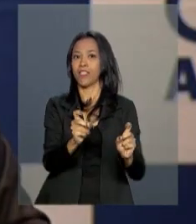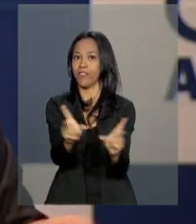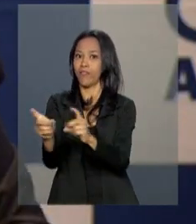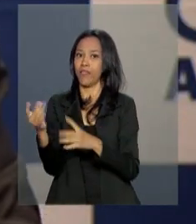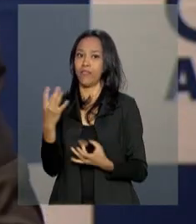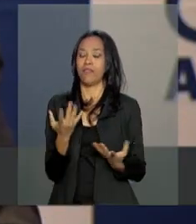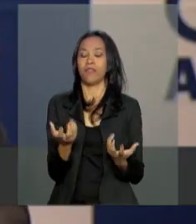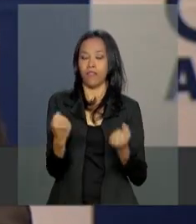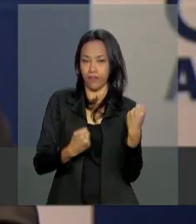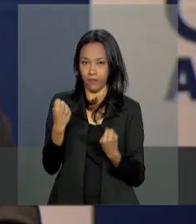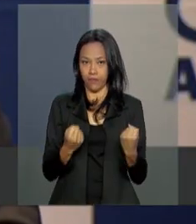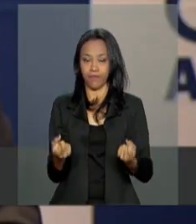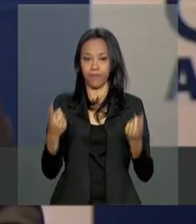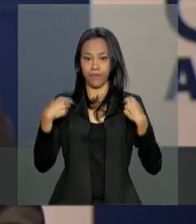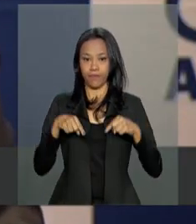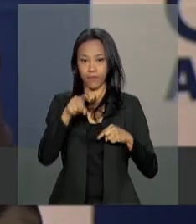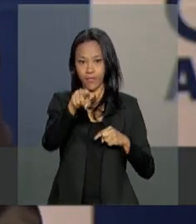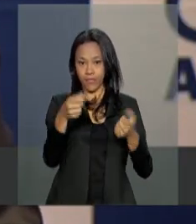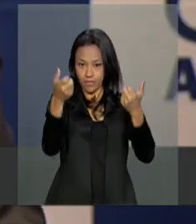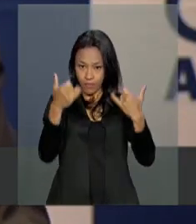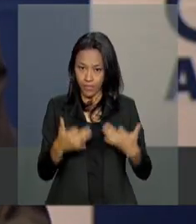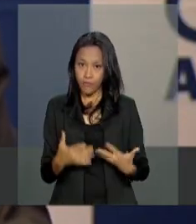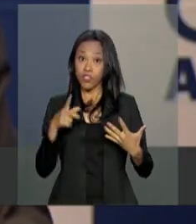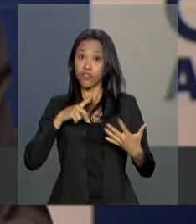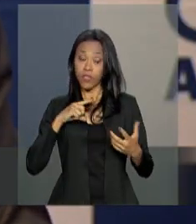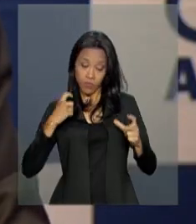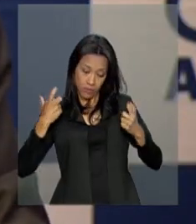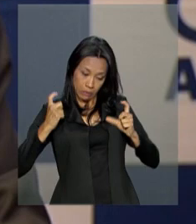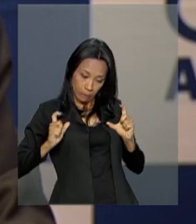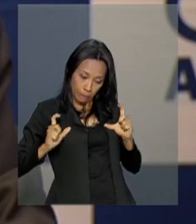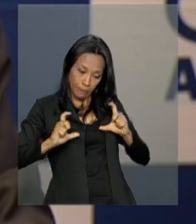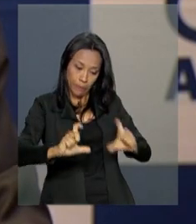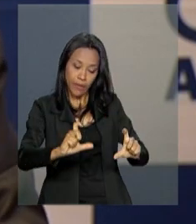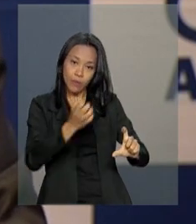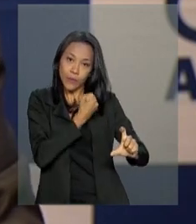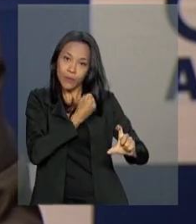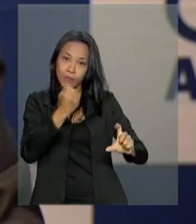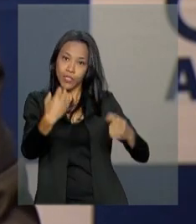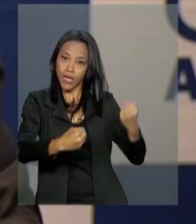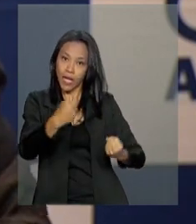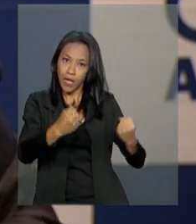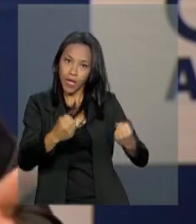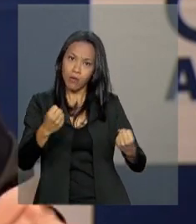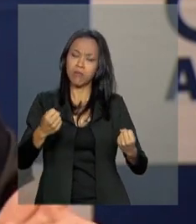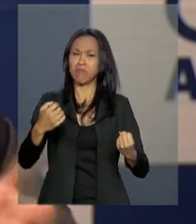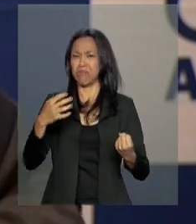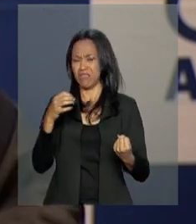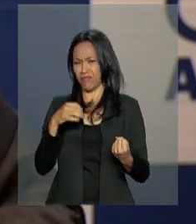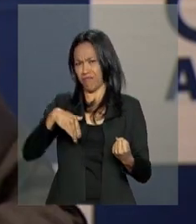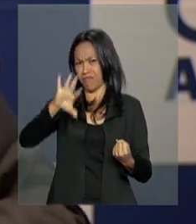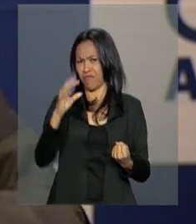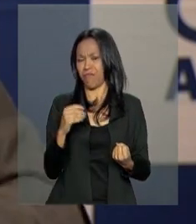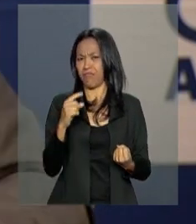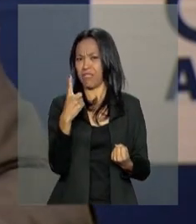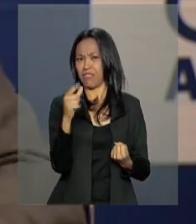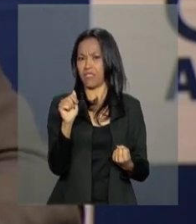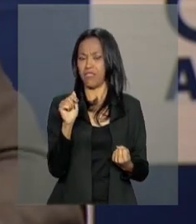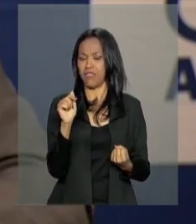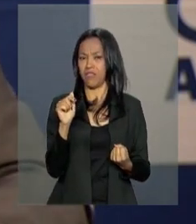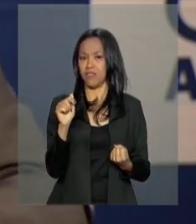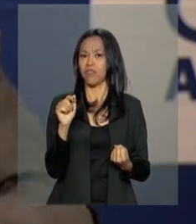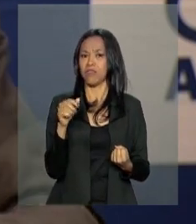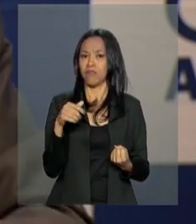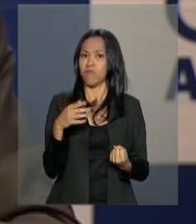Nós tivemos um emplacamento de 217 mil e 500 unidades emplacados. Foi um mês